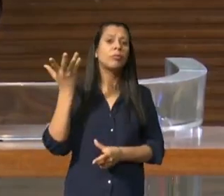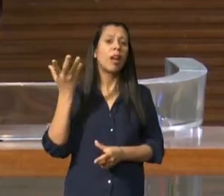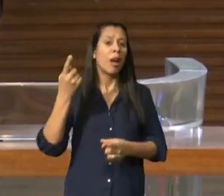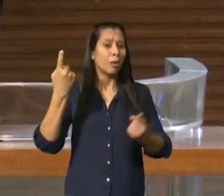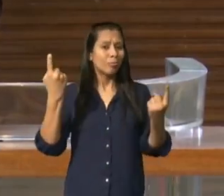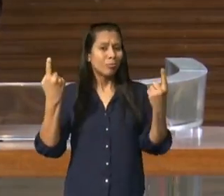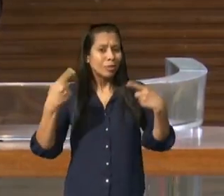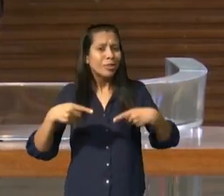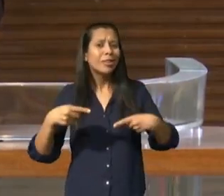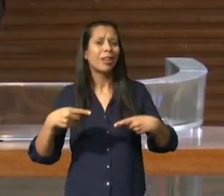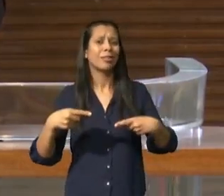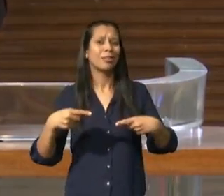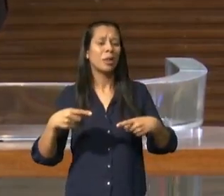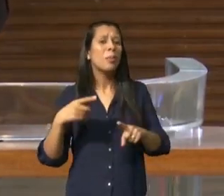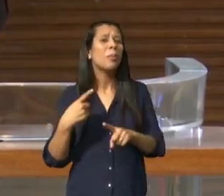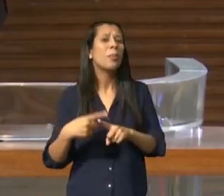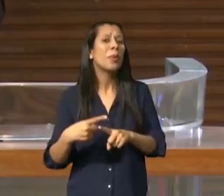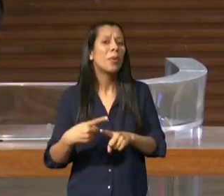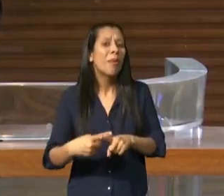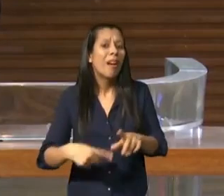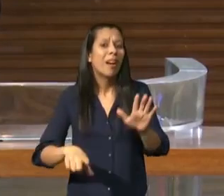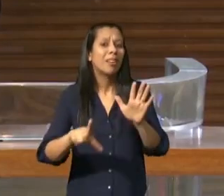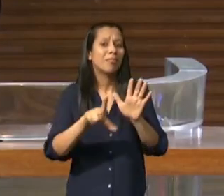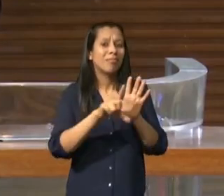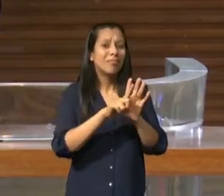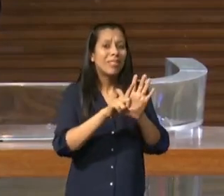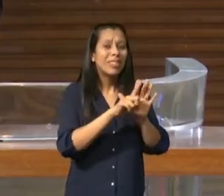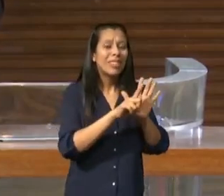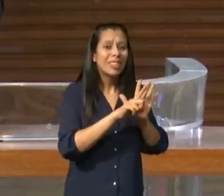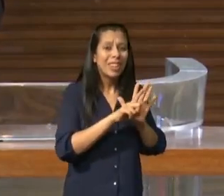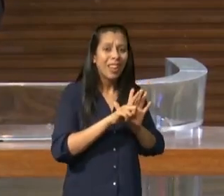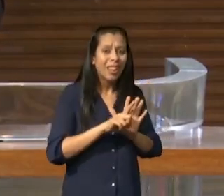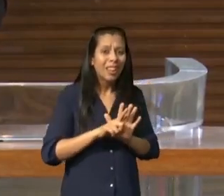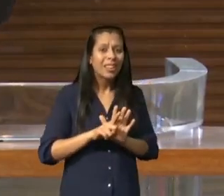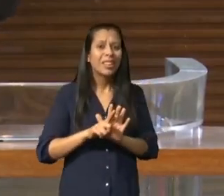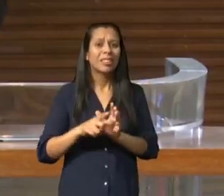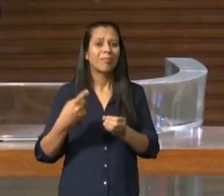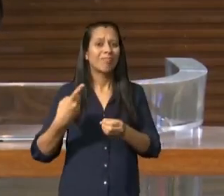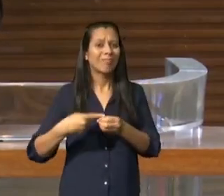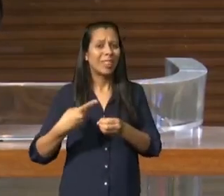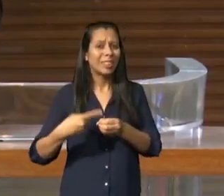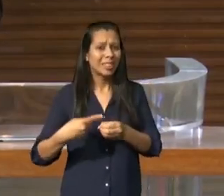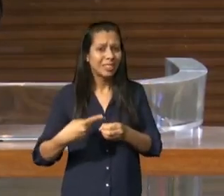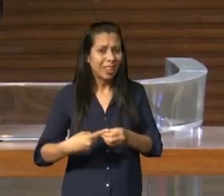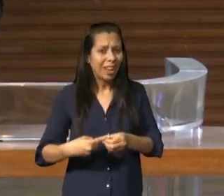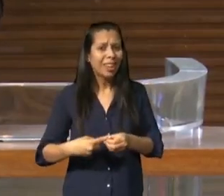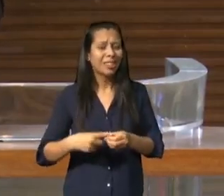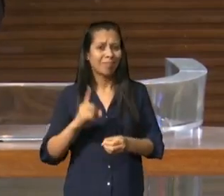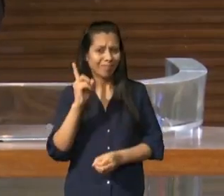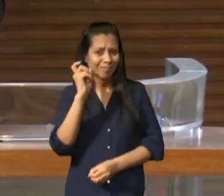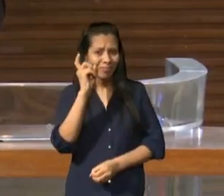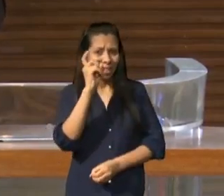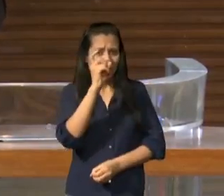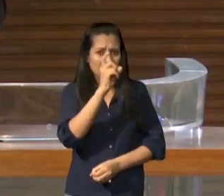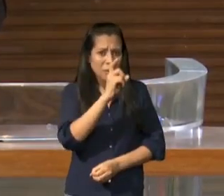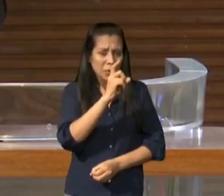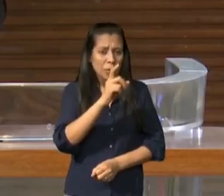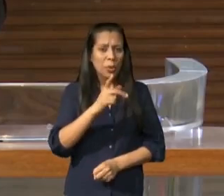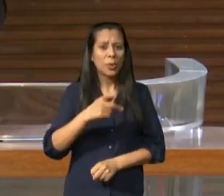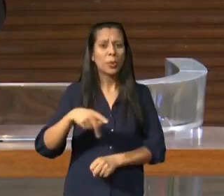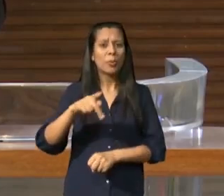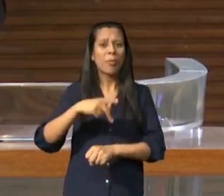devido a constituição daquela igreja a cidade de Corinto fica na Grécia e ali uma cidade